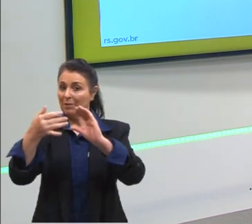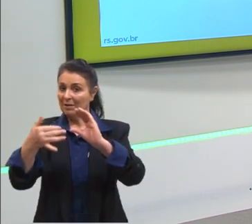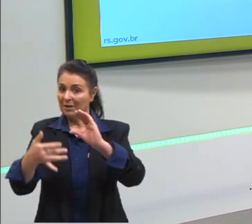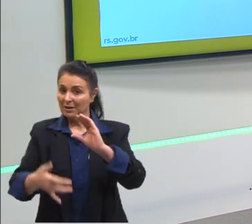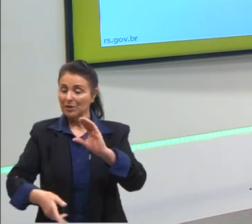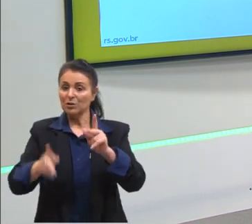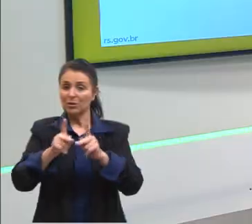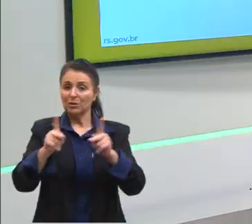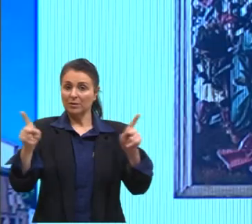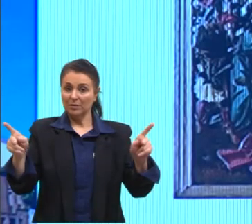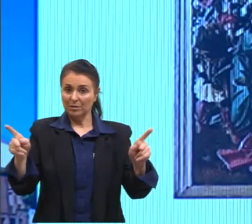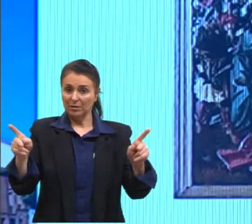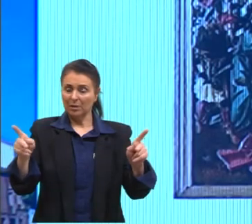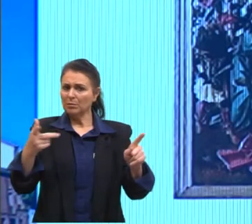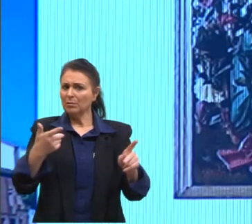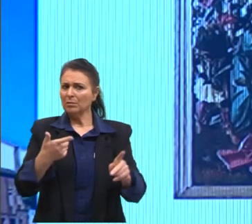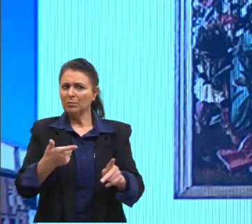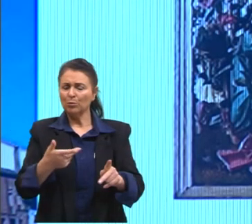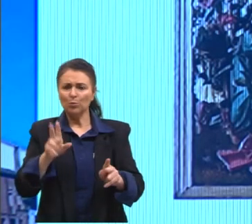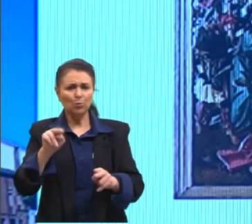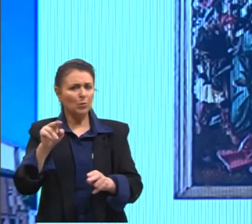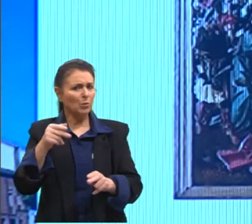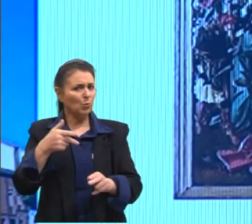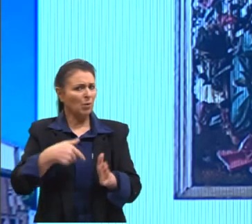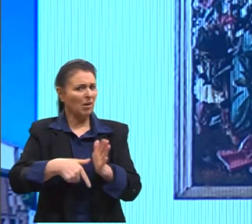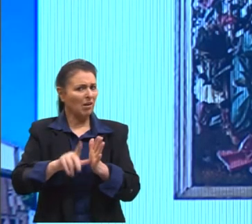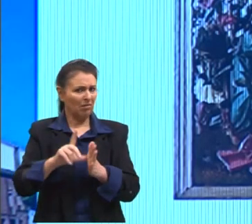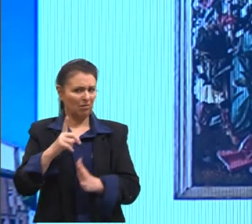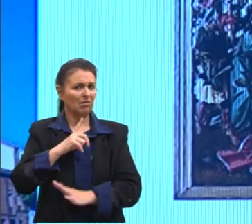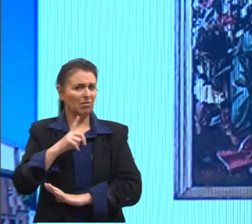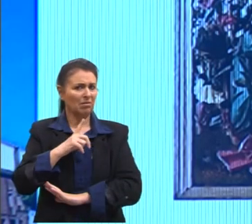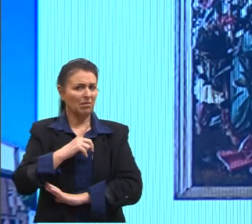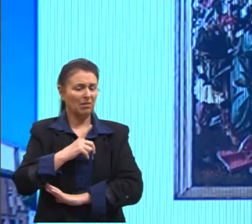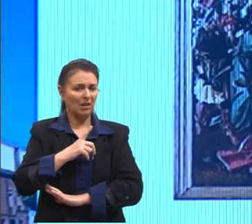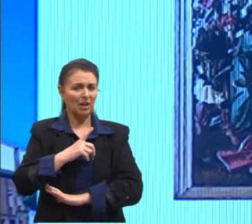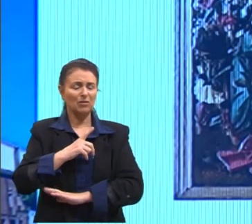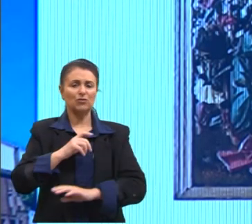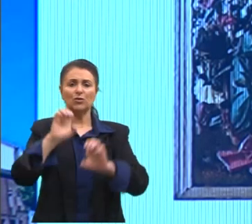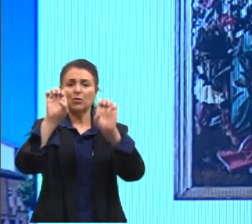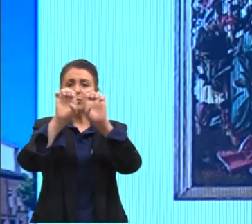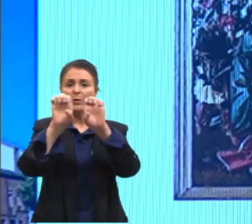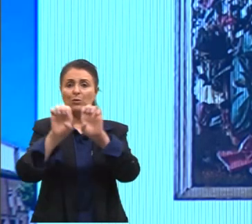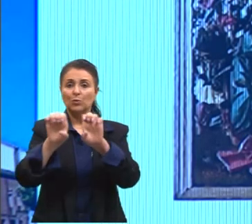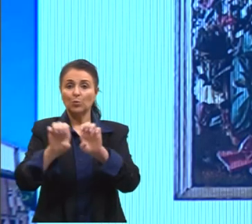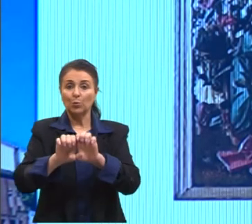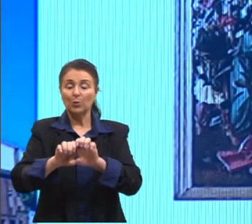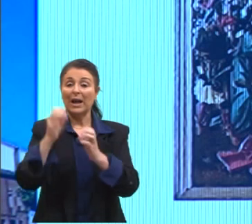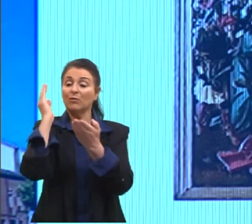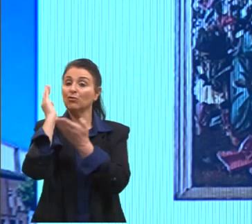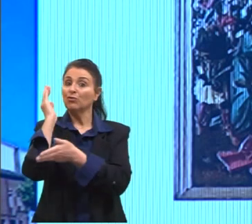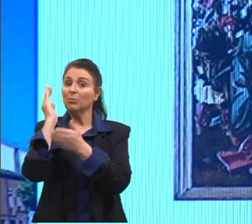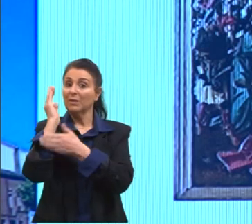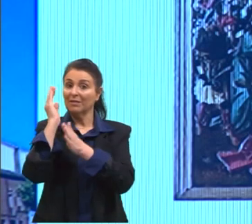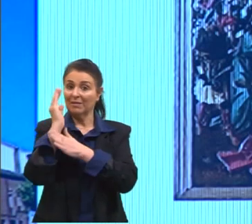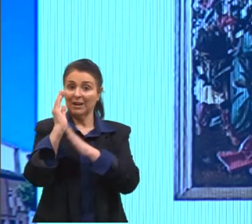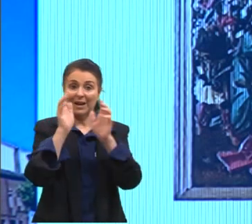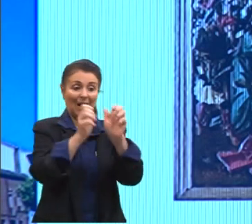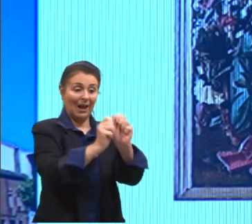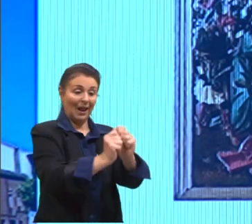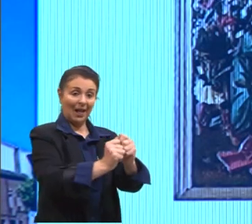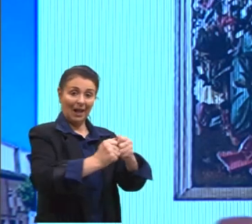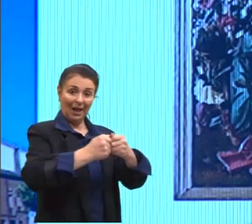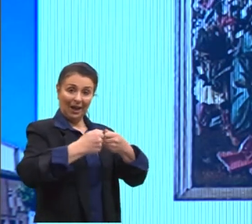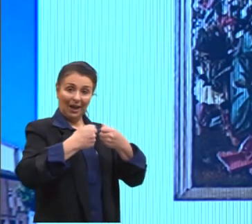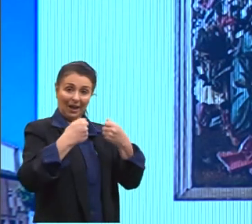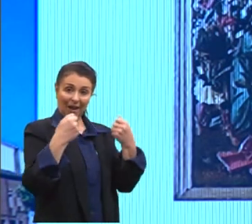essa reprodução artística antes. Através de uma estrutura de madeira que se abre, fechada, podemos perceber,